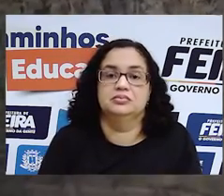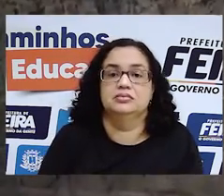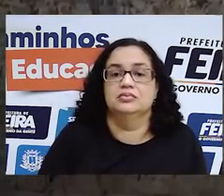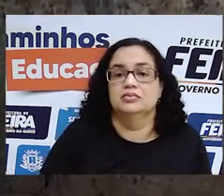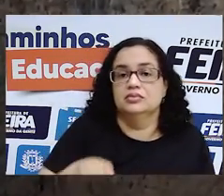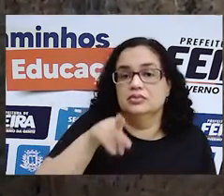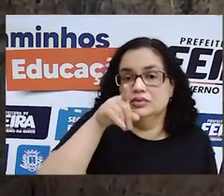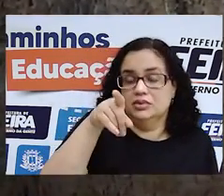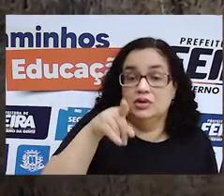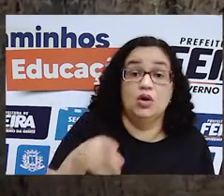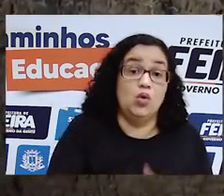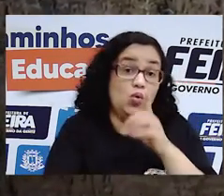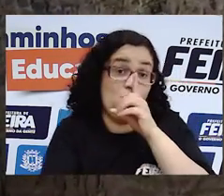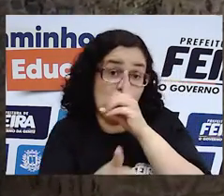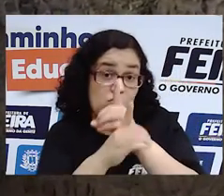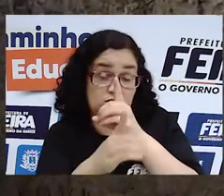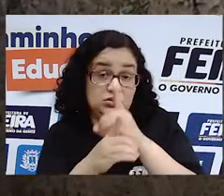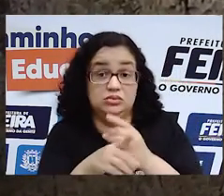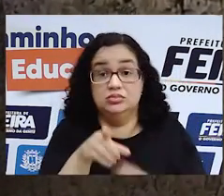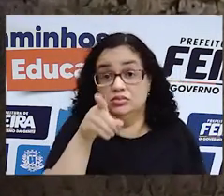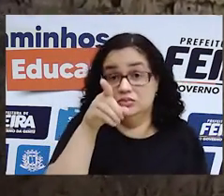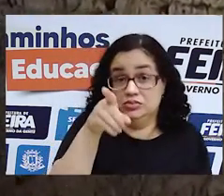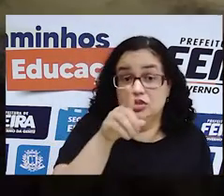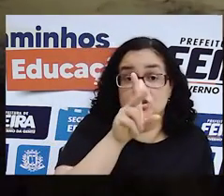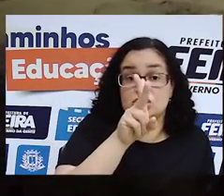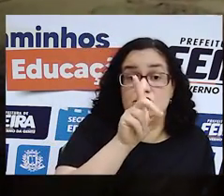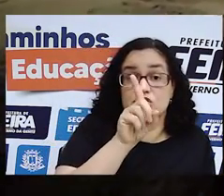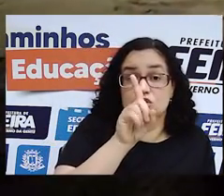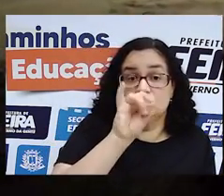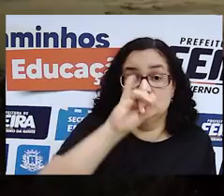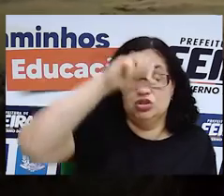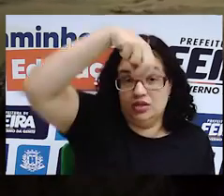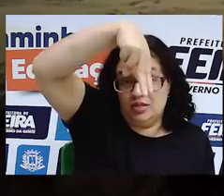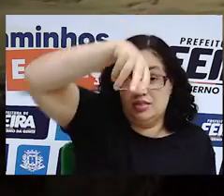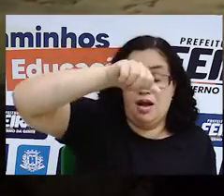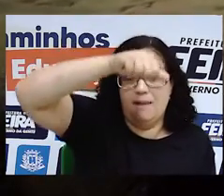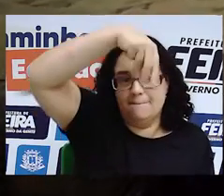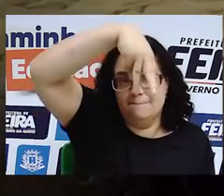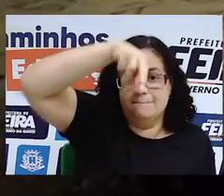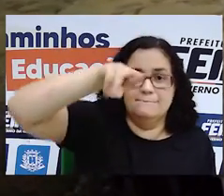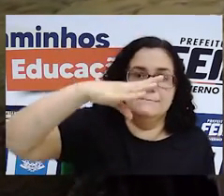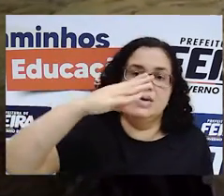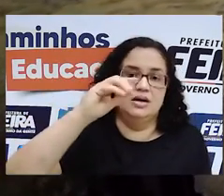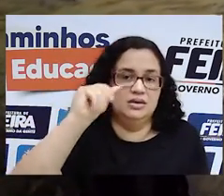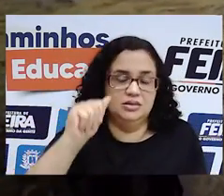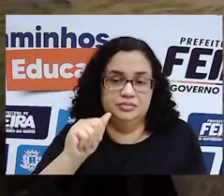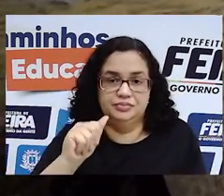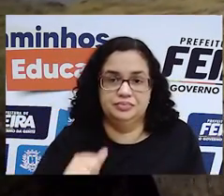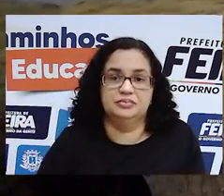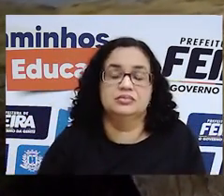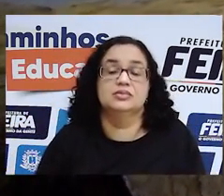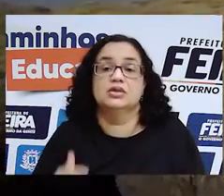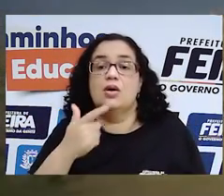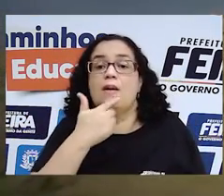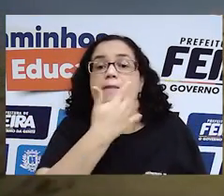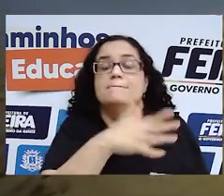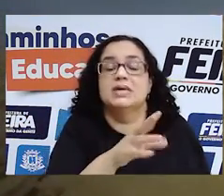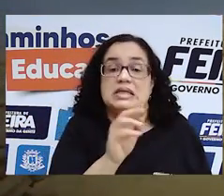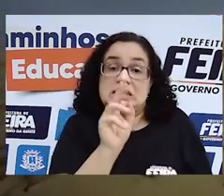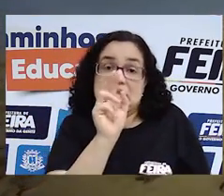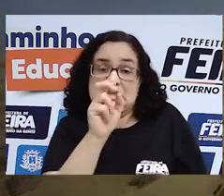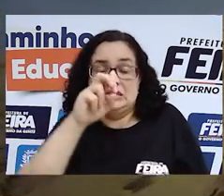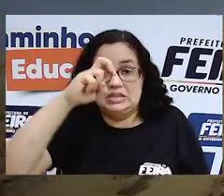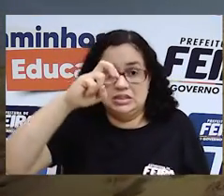Sor Vazvat está situado no oeste das Ilhas Ferô e encontra-se a 32 metros sobre o nível do mar. Mede uns 5